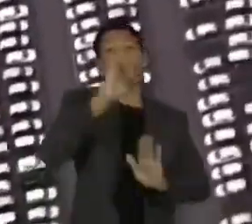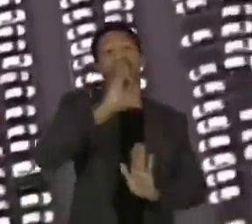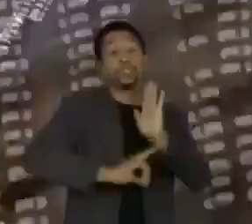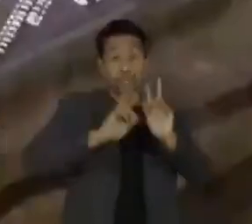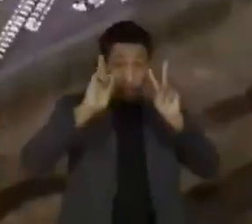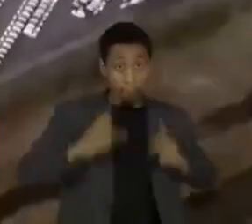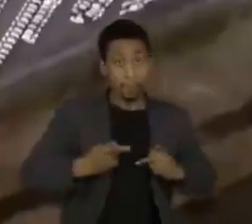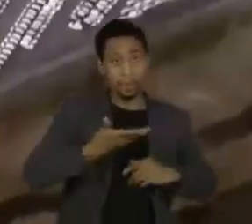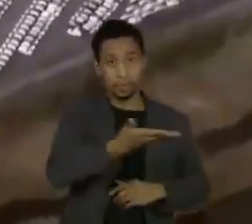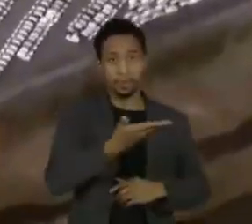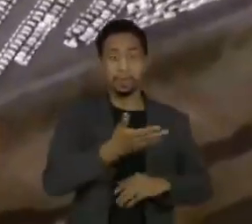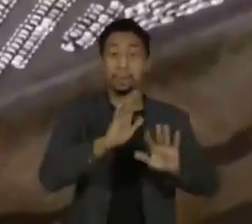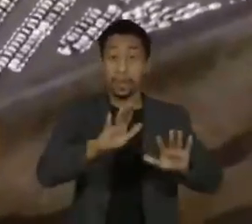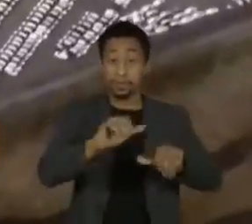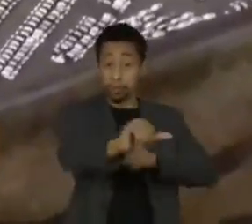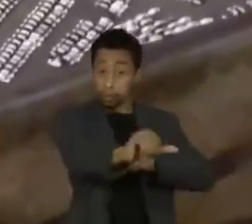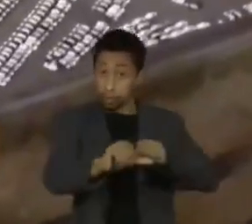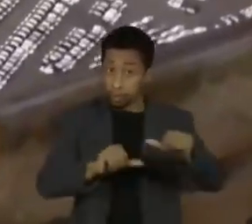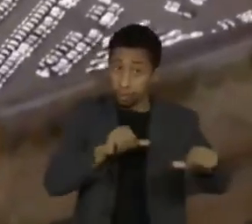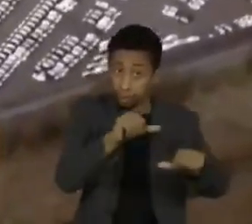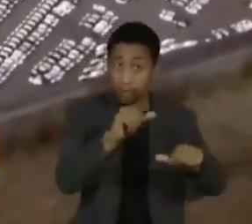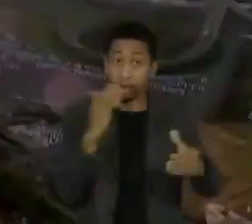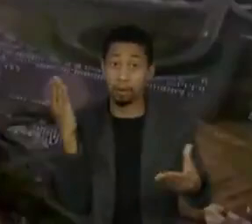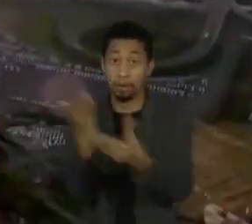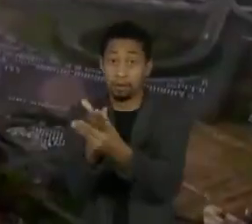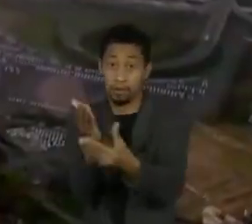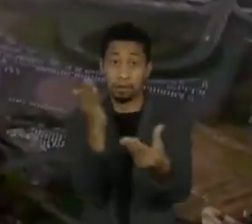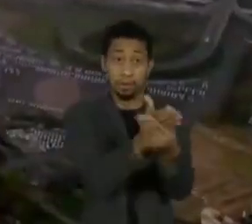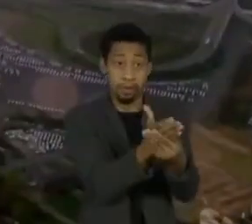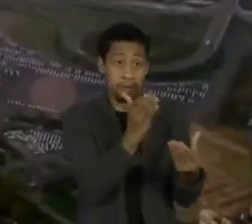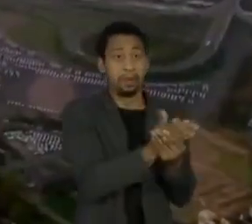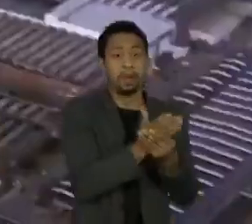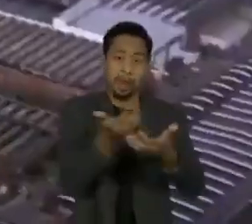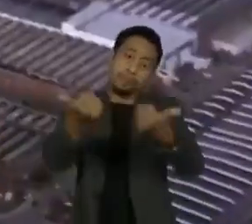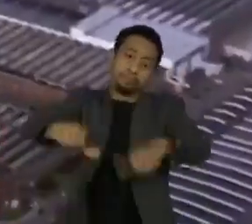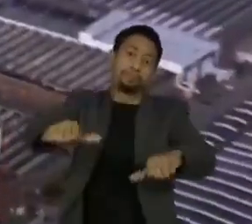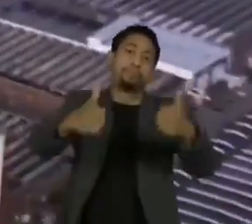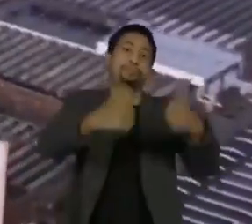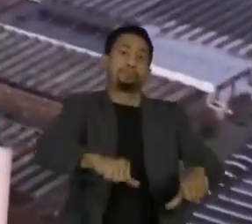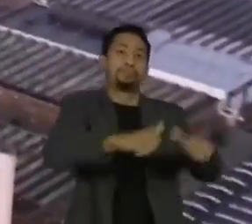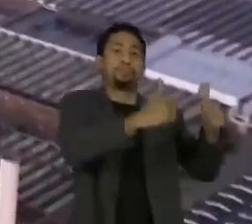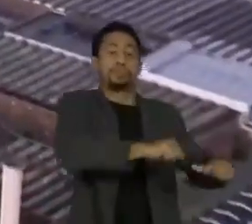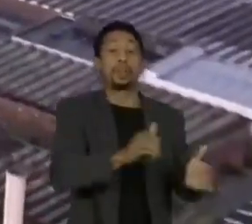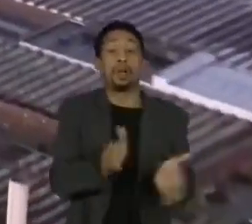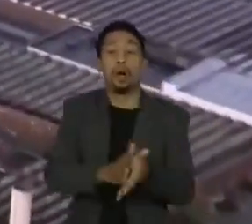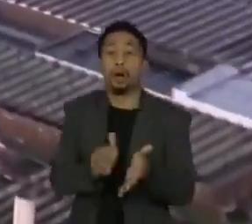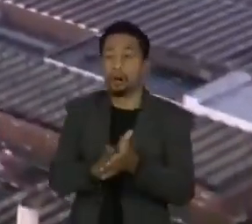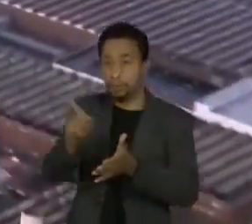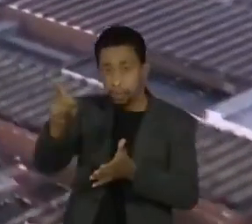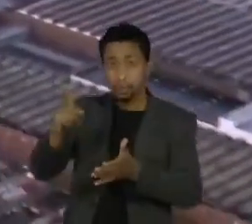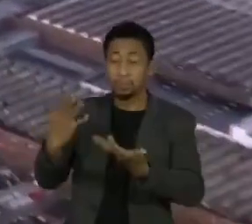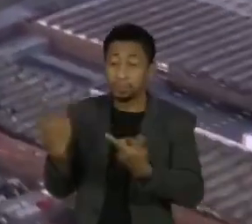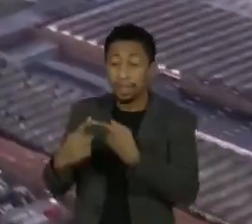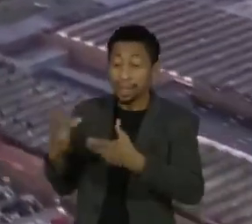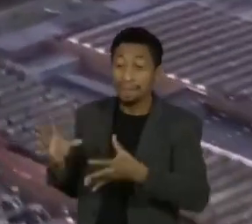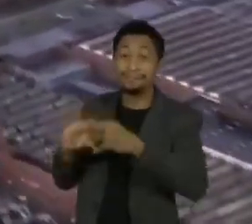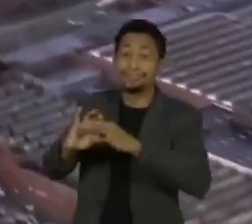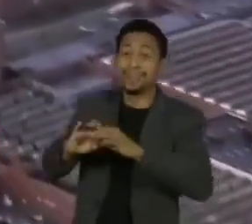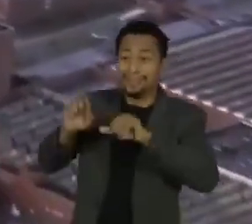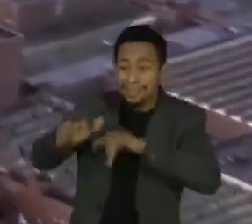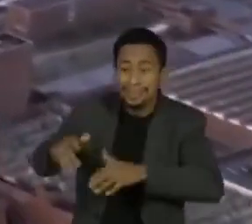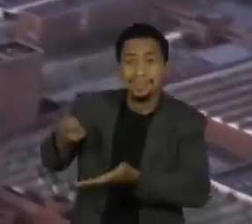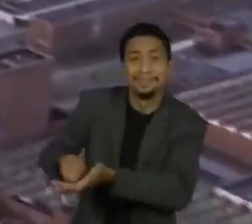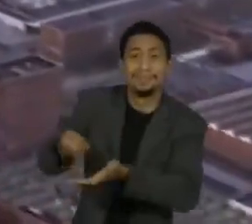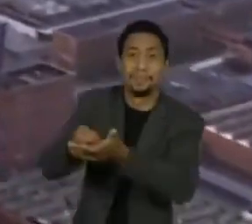humanos. Em troca, serão encerrados três inquéritos civis que cobram a empresa pela aliança com os militares.